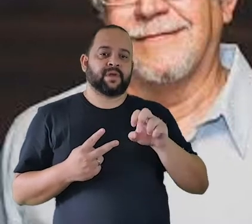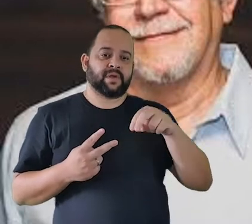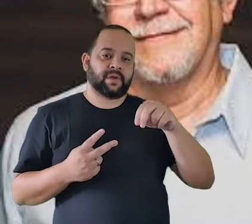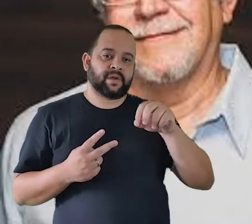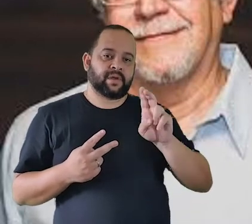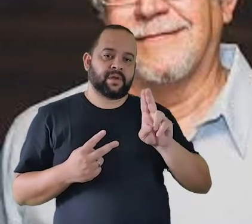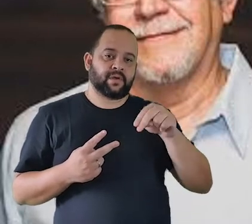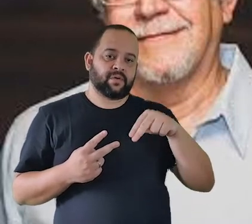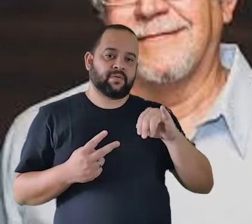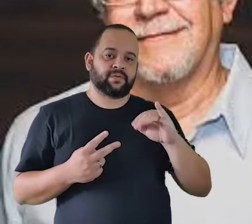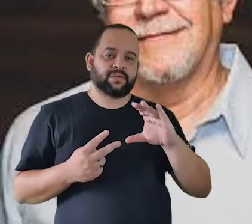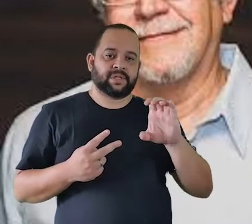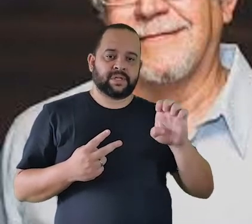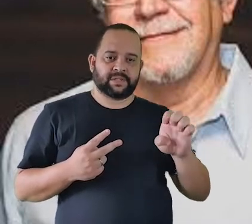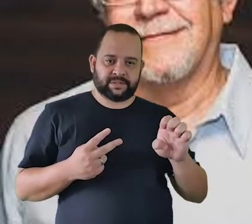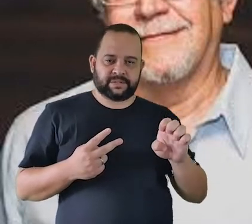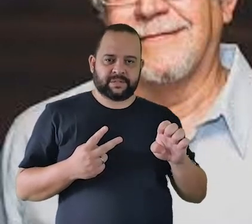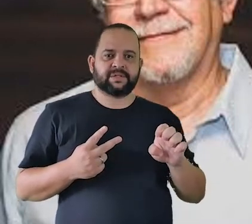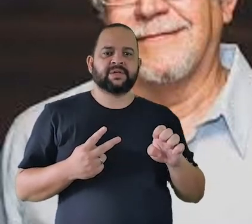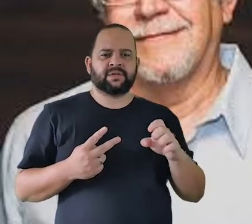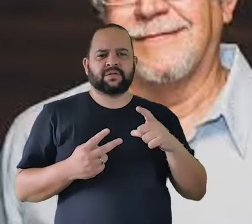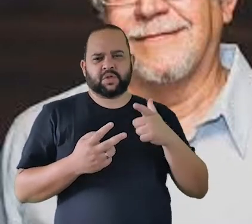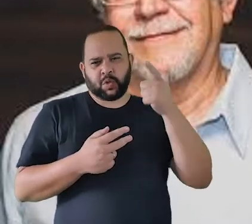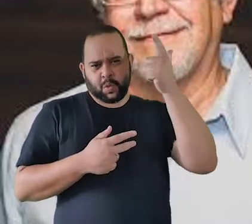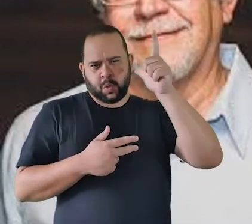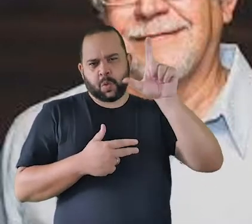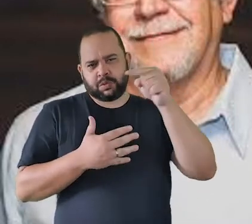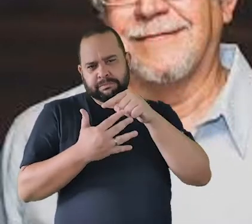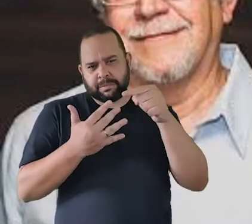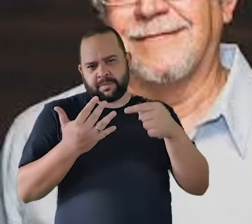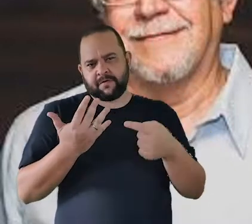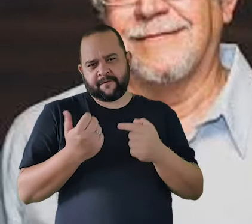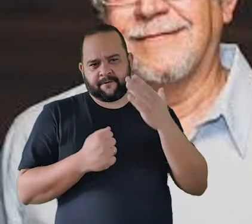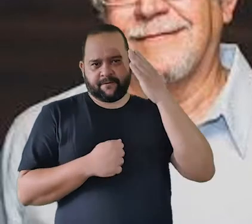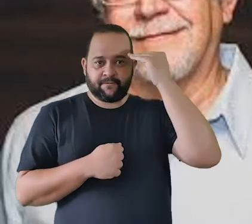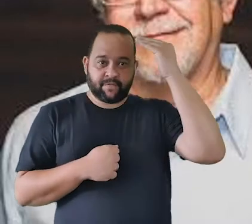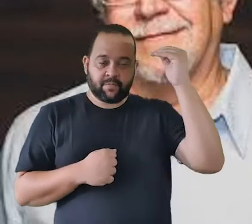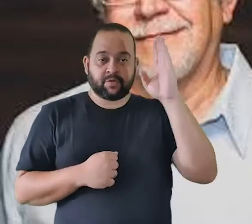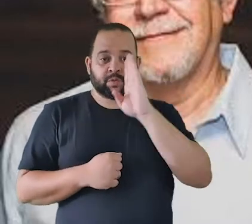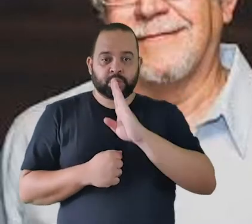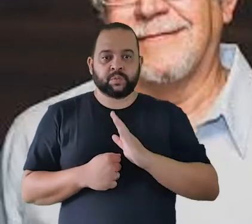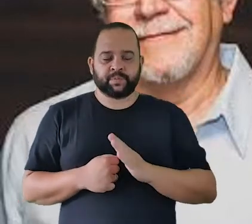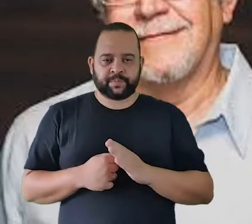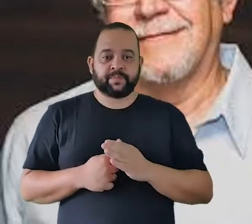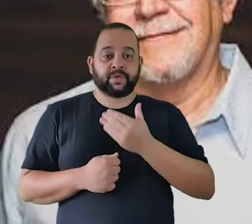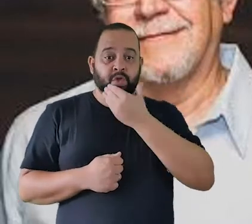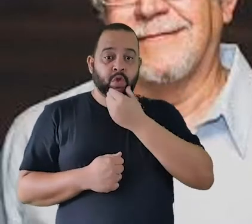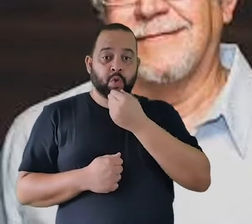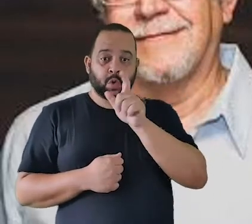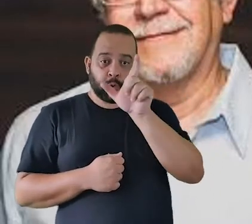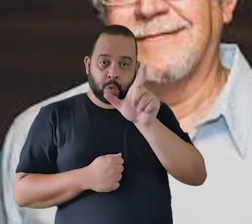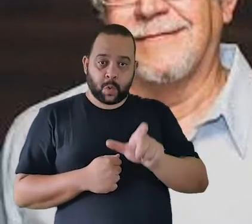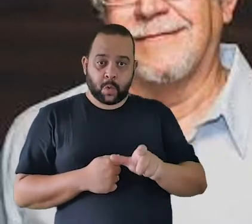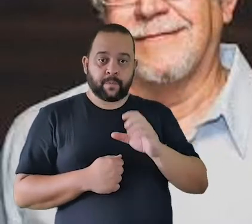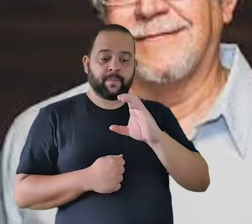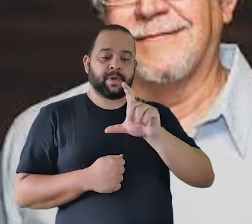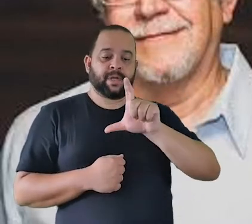Eunice Catunda e o Cláudio Santoro foi um dos mais ativos desses alunos, foi um dos mais